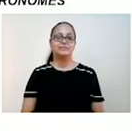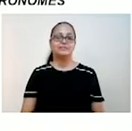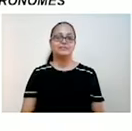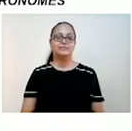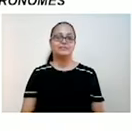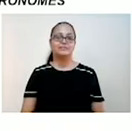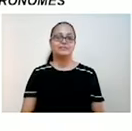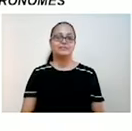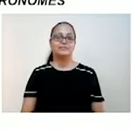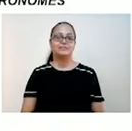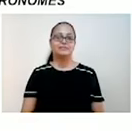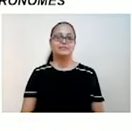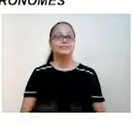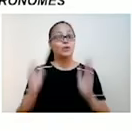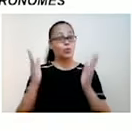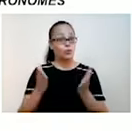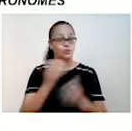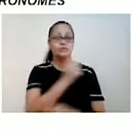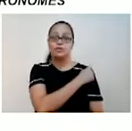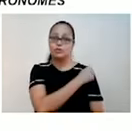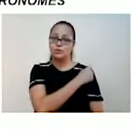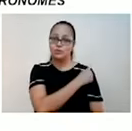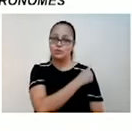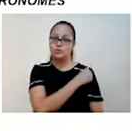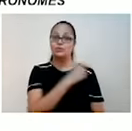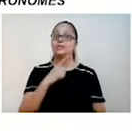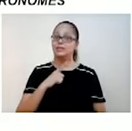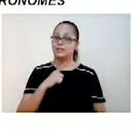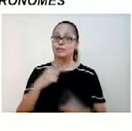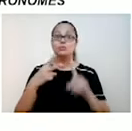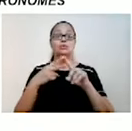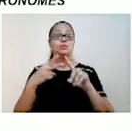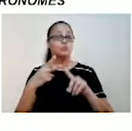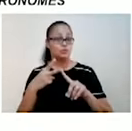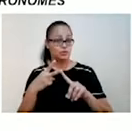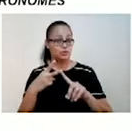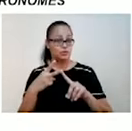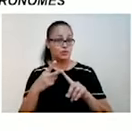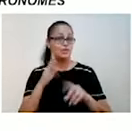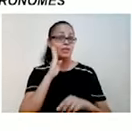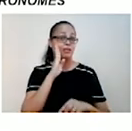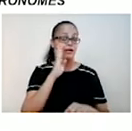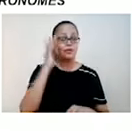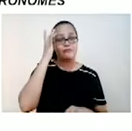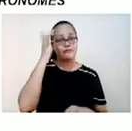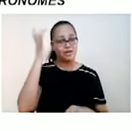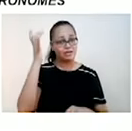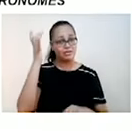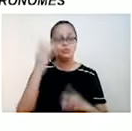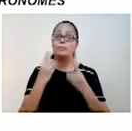bem interessantes e fáceis para que nós possamos discutir. We are going to get started our class by